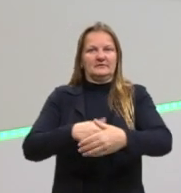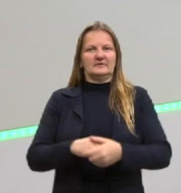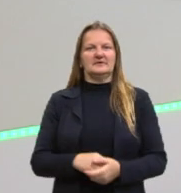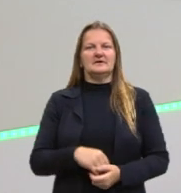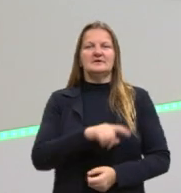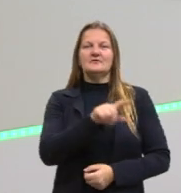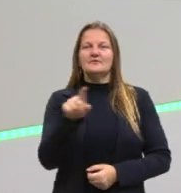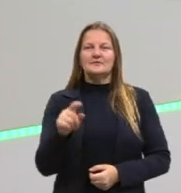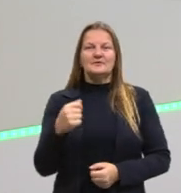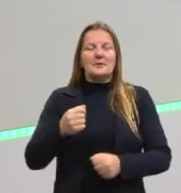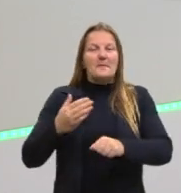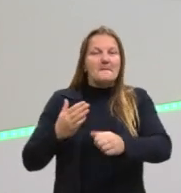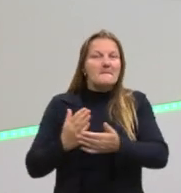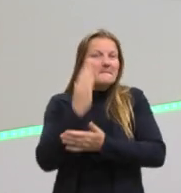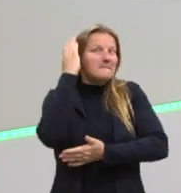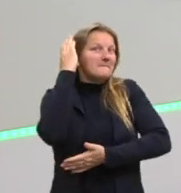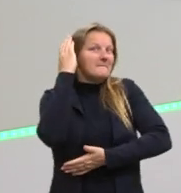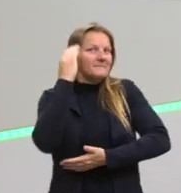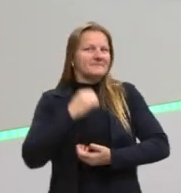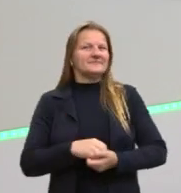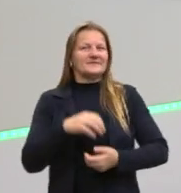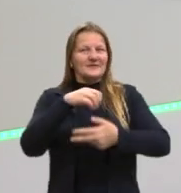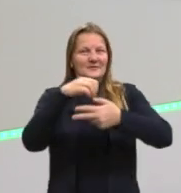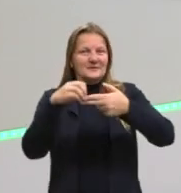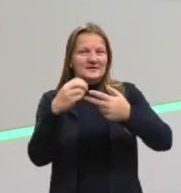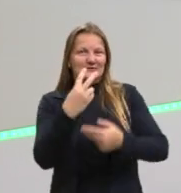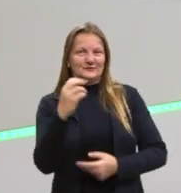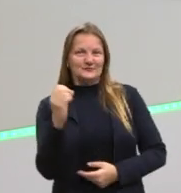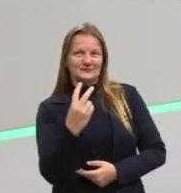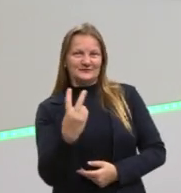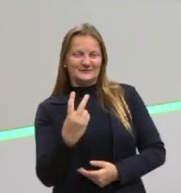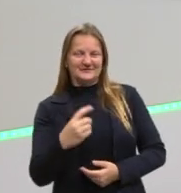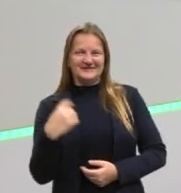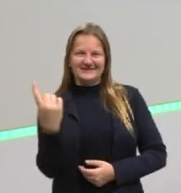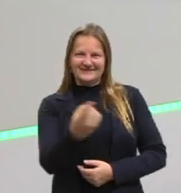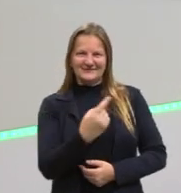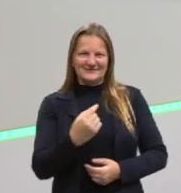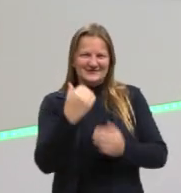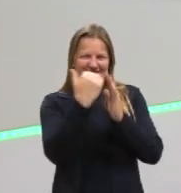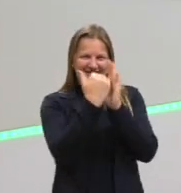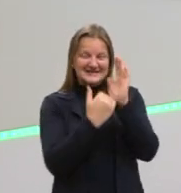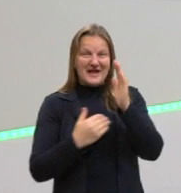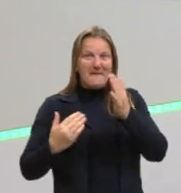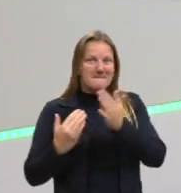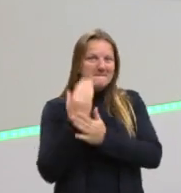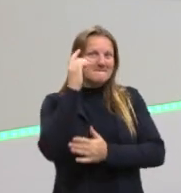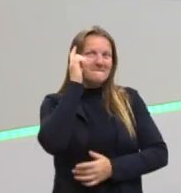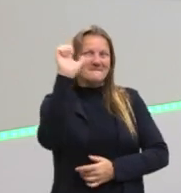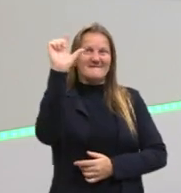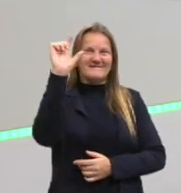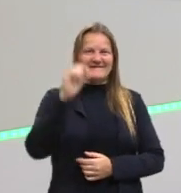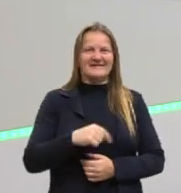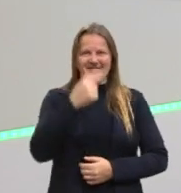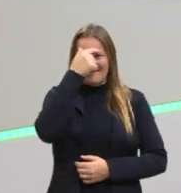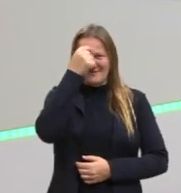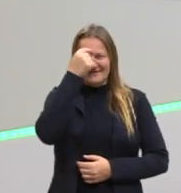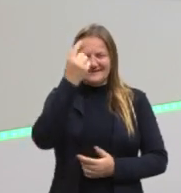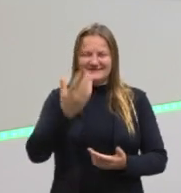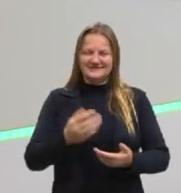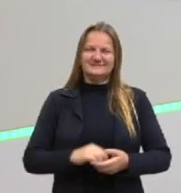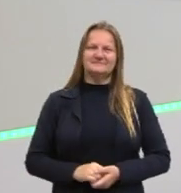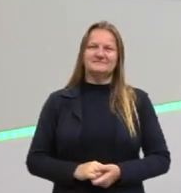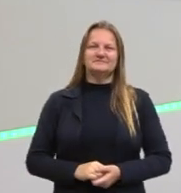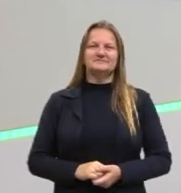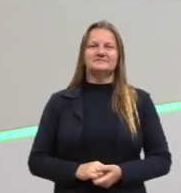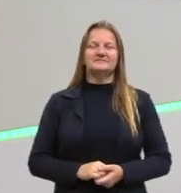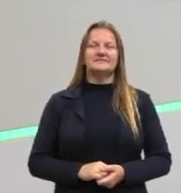certeza, partiu passar Enem 2022, todo mundo na lista de aprovados das universidades. Olha